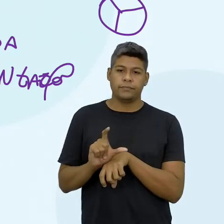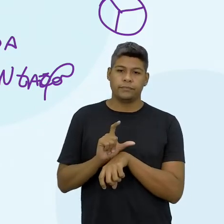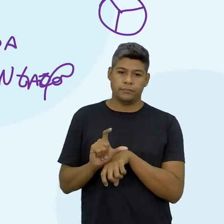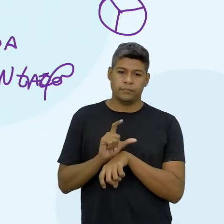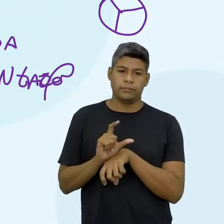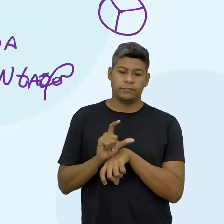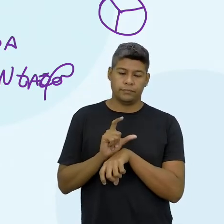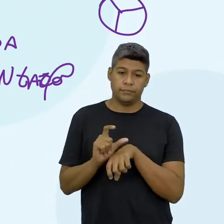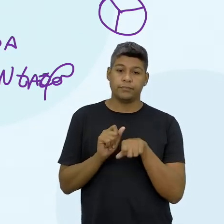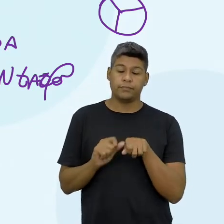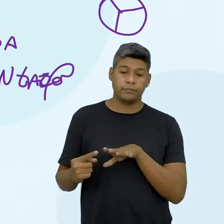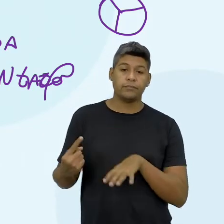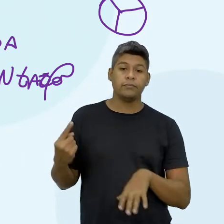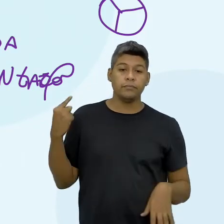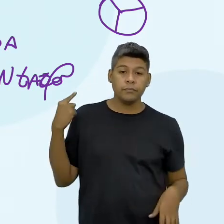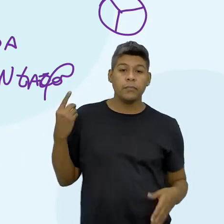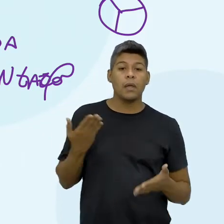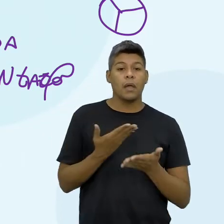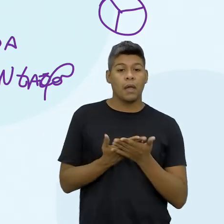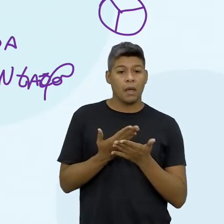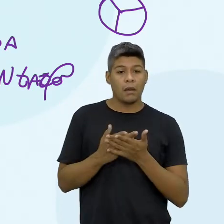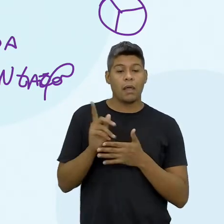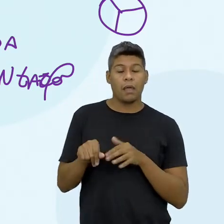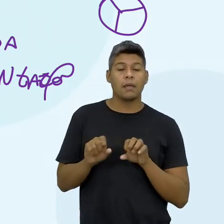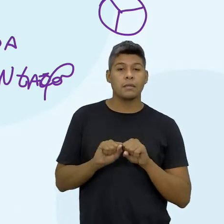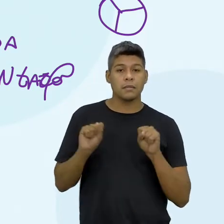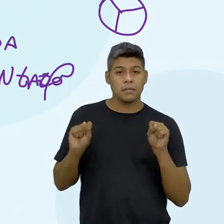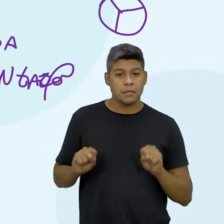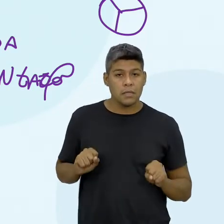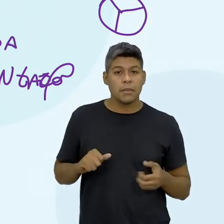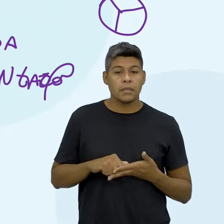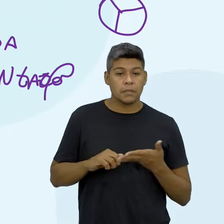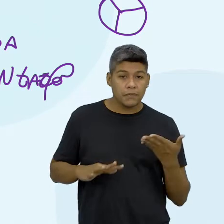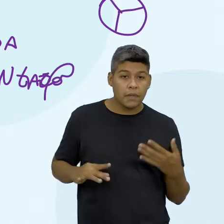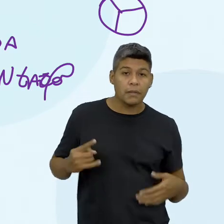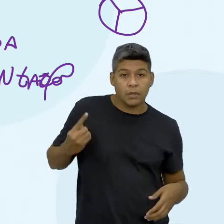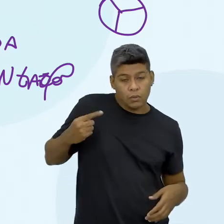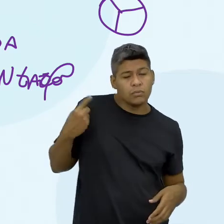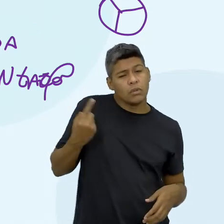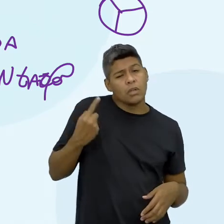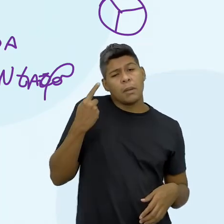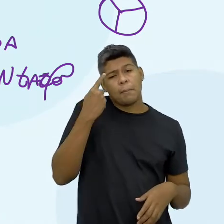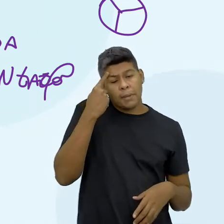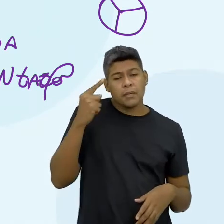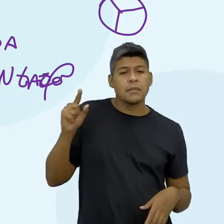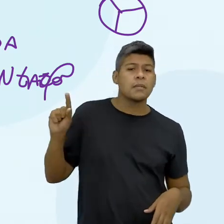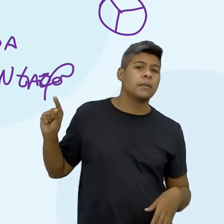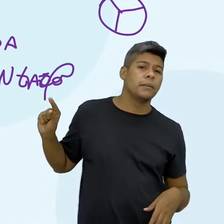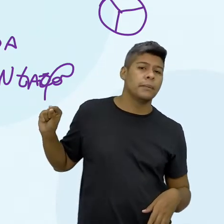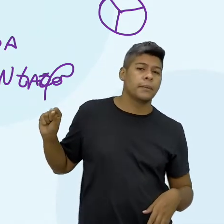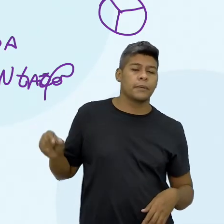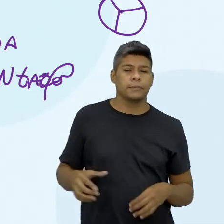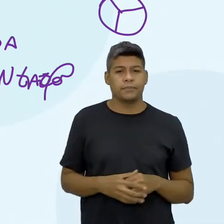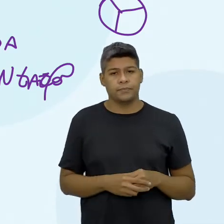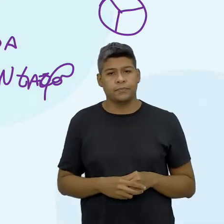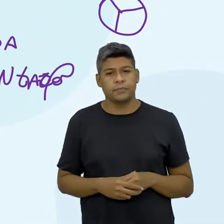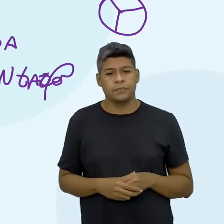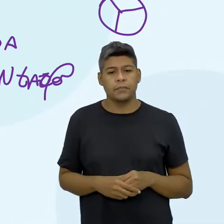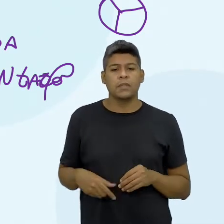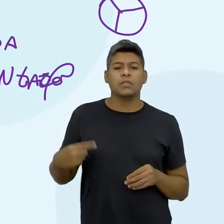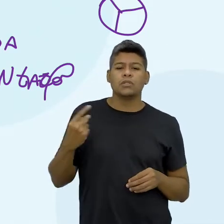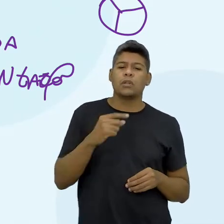semana de aula, que é a sistematização da atividade 1, nós pensamos aí, nós